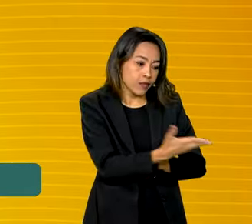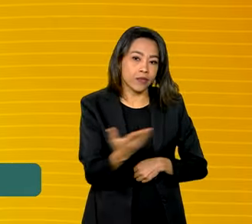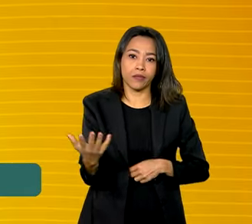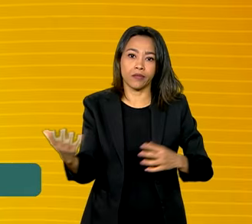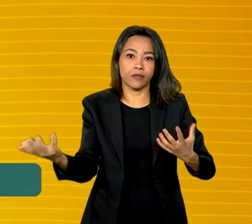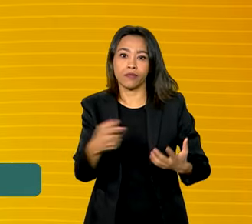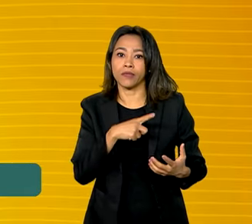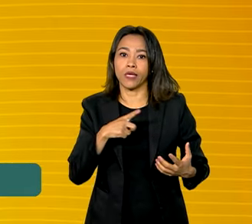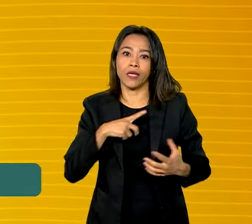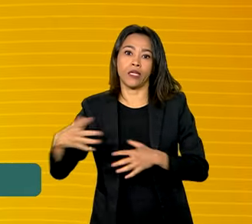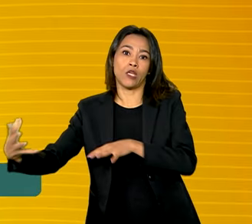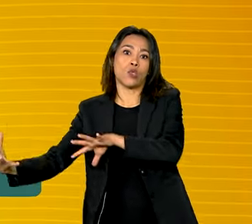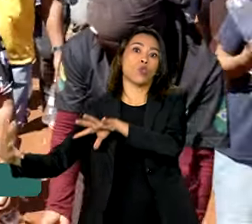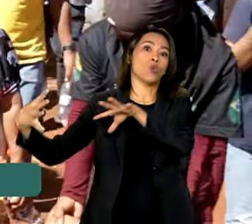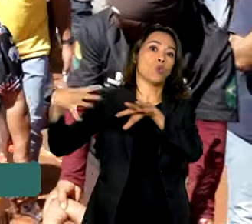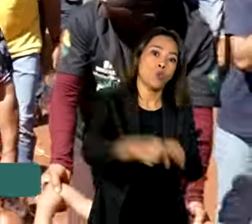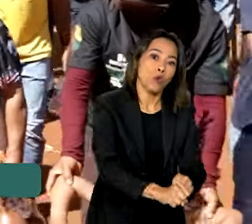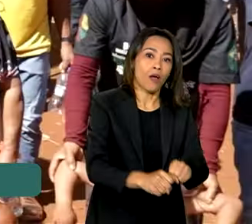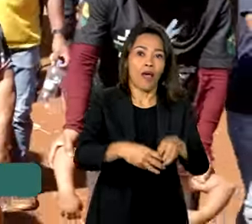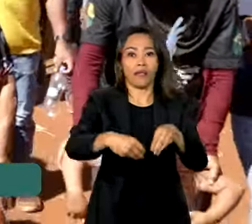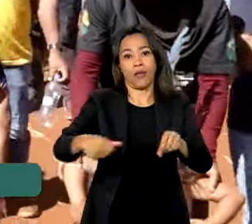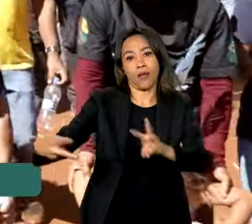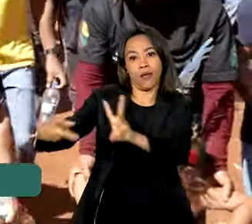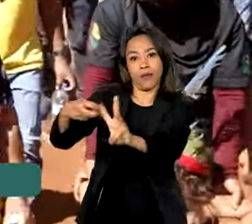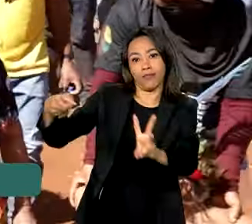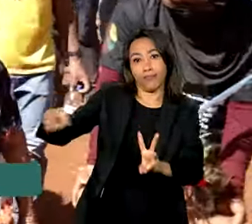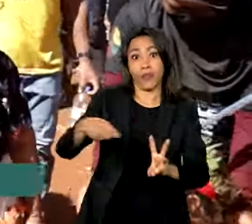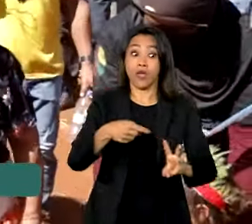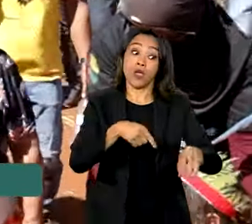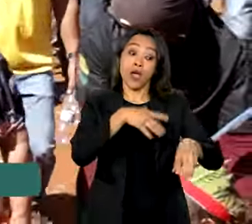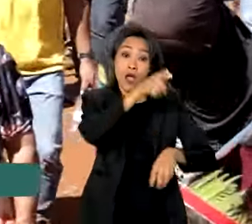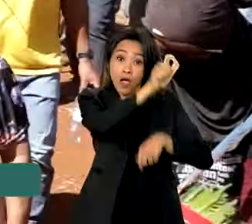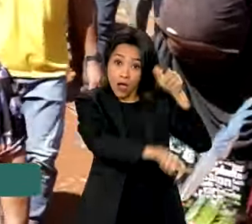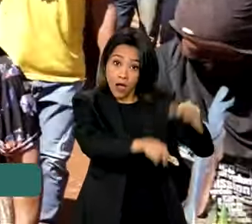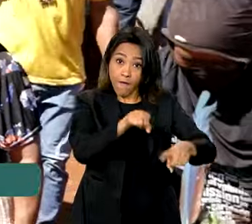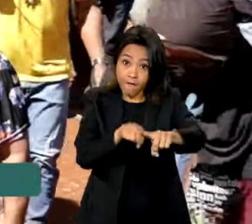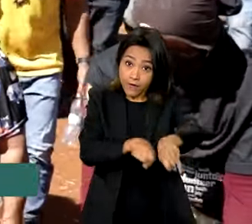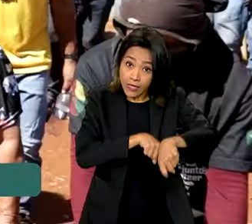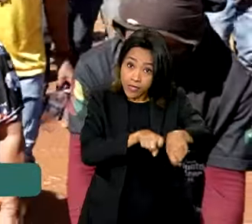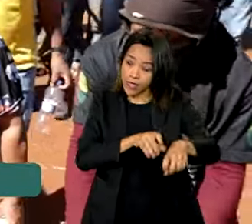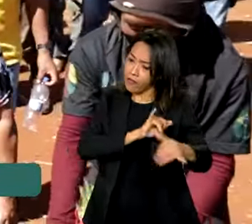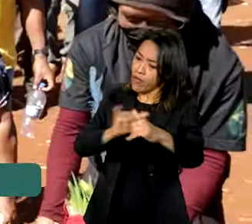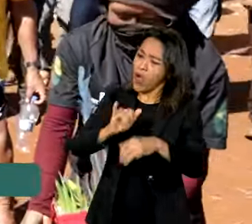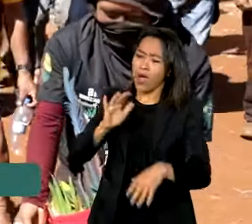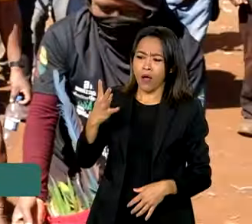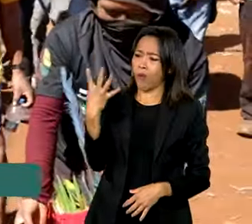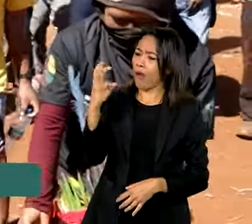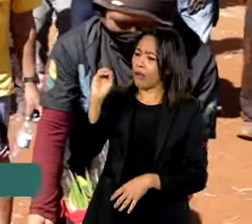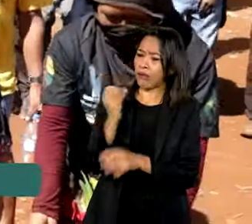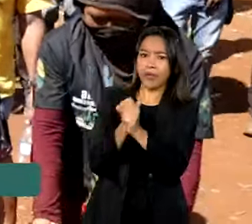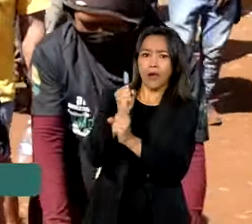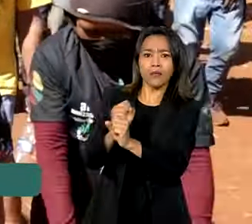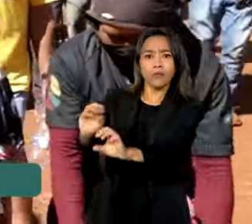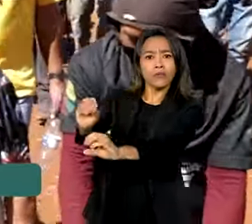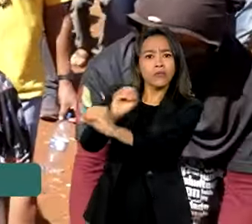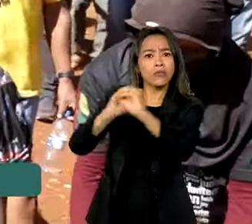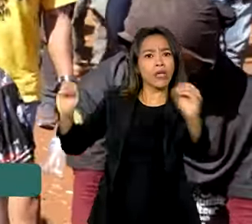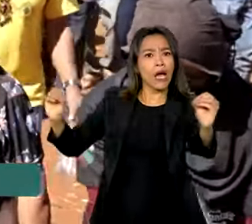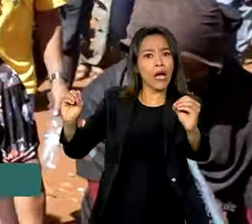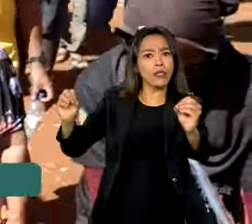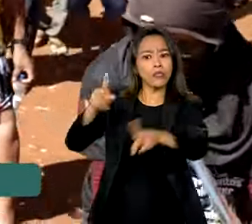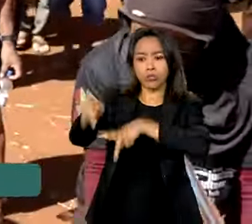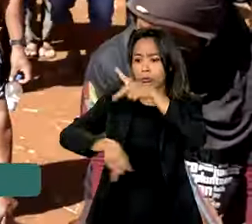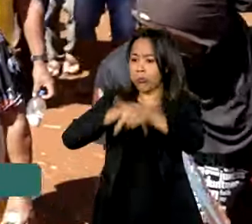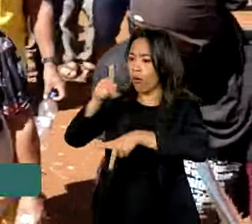-Caioa terem ocupado a área. A defesa dos fazendeiros alega que há mais de 40 anos eles não têm notícia de povos